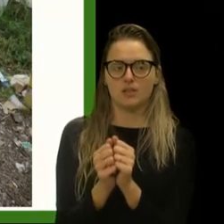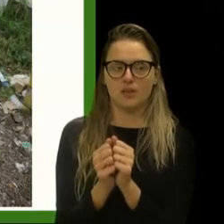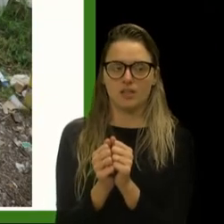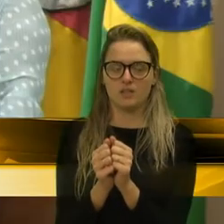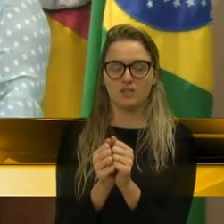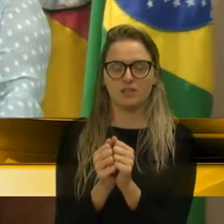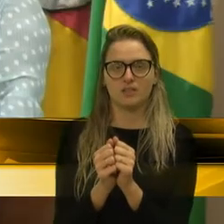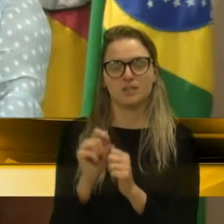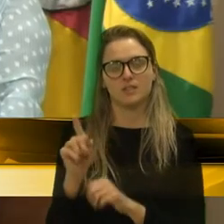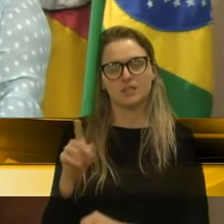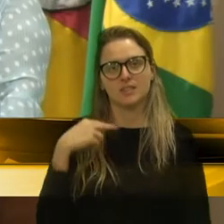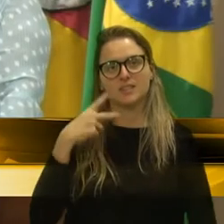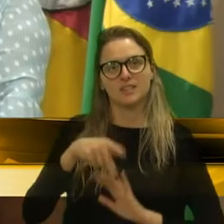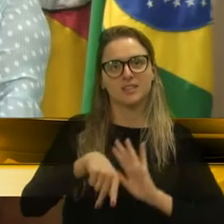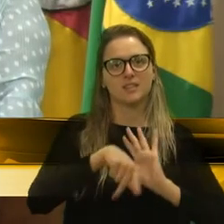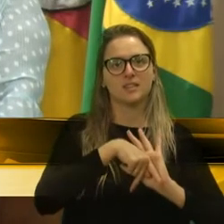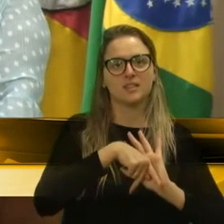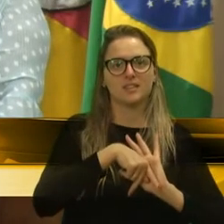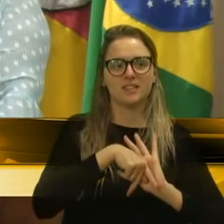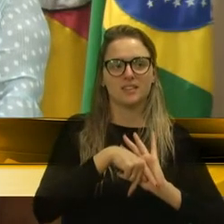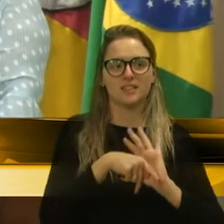parte, o senhor da classe. patrimônio histórico.